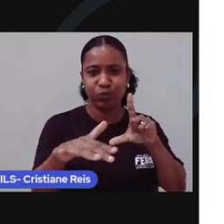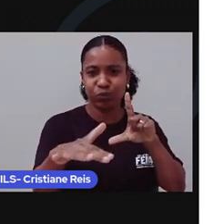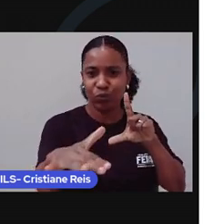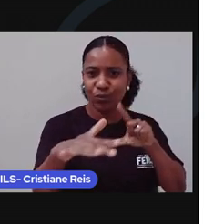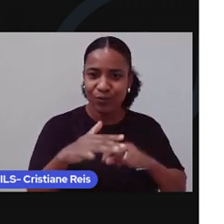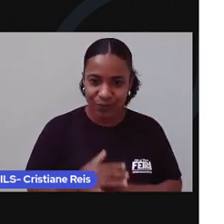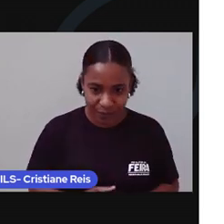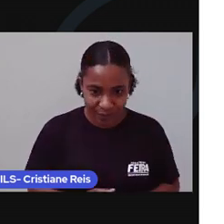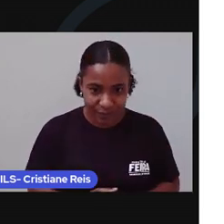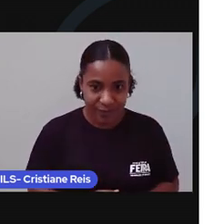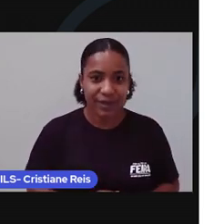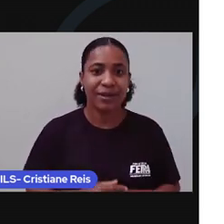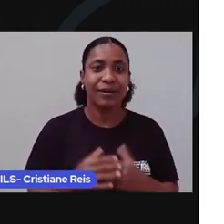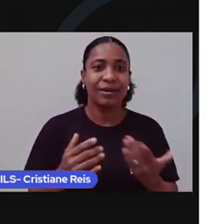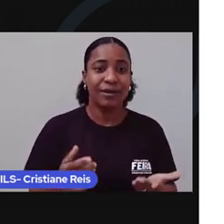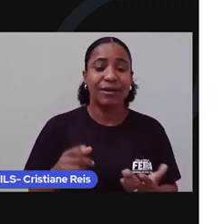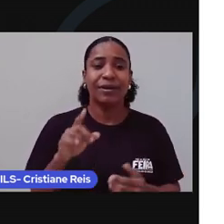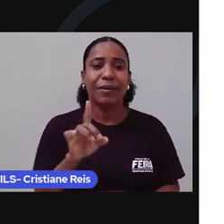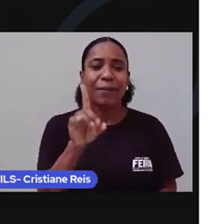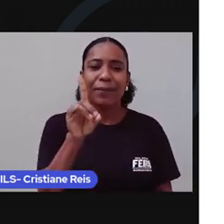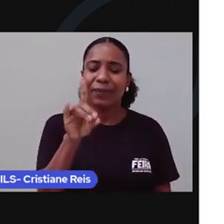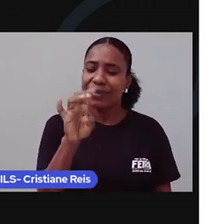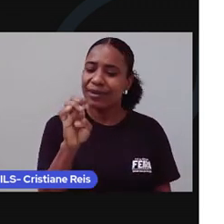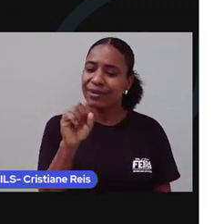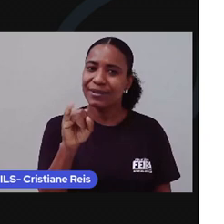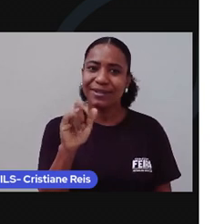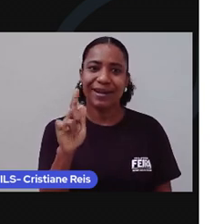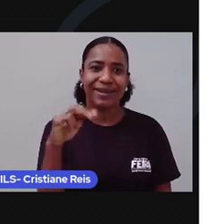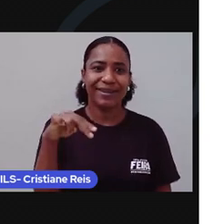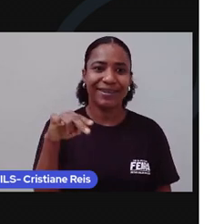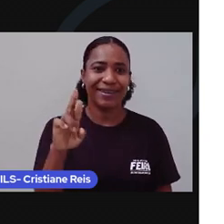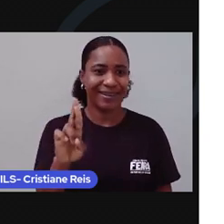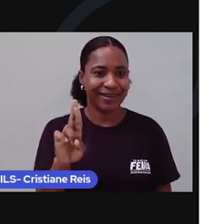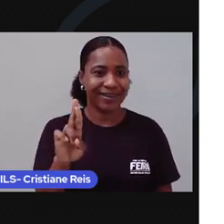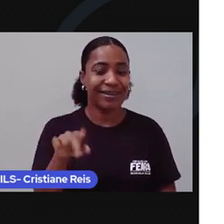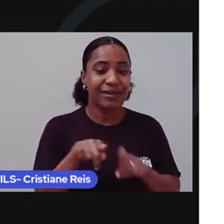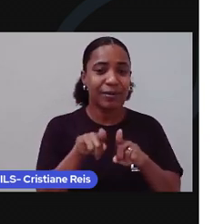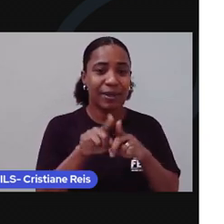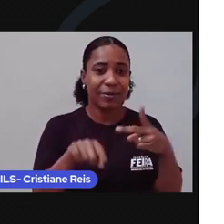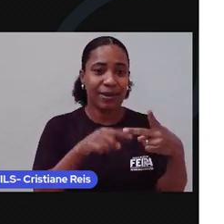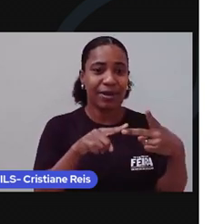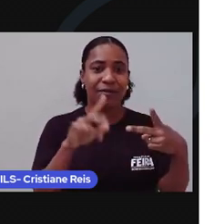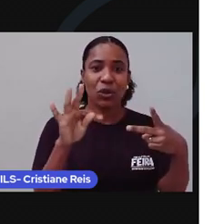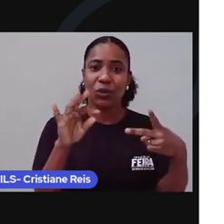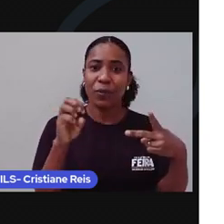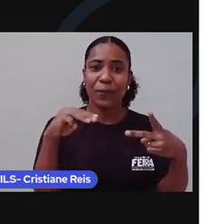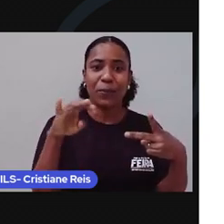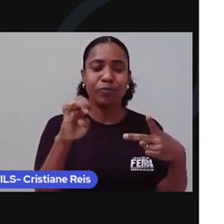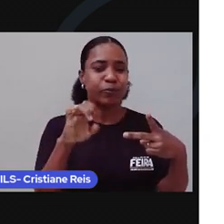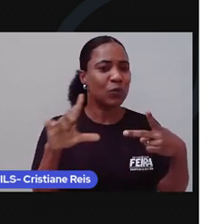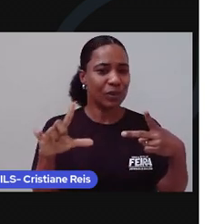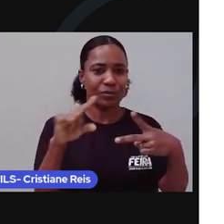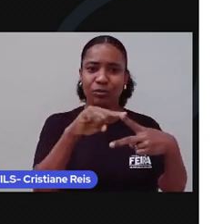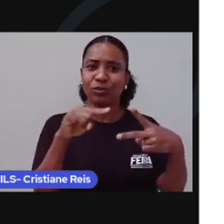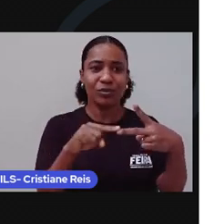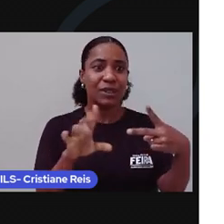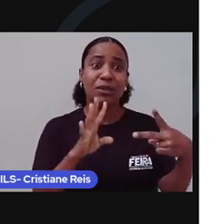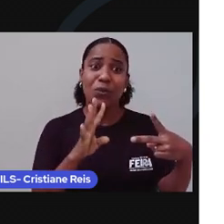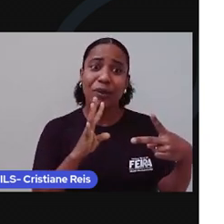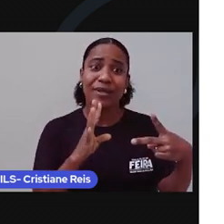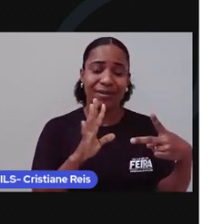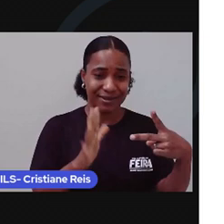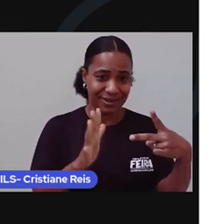por exemplo, em designer e top model. Provavelmente, você não só já ouviu falar dessas profissões, como